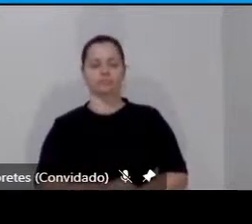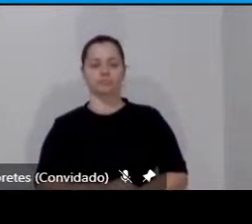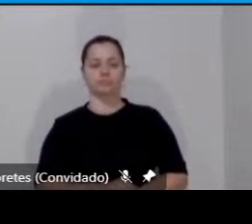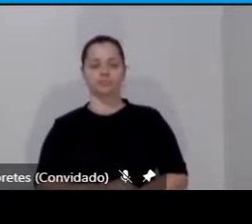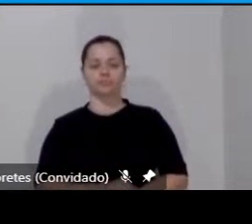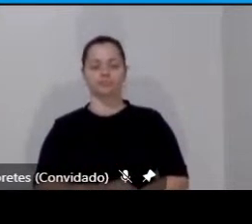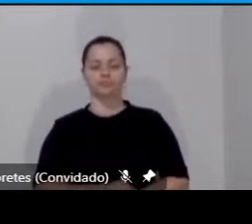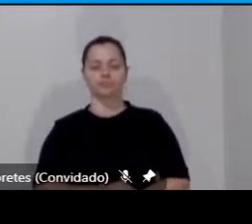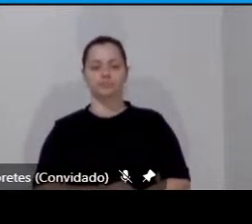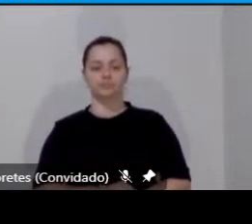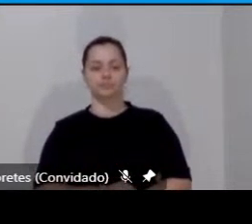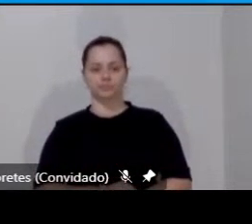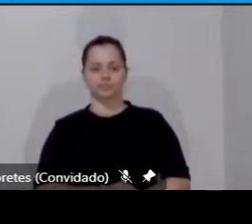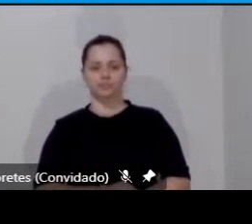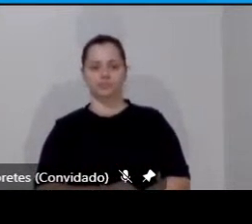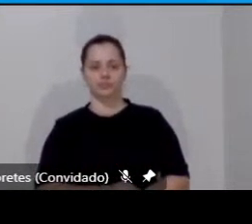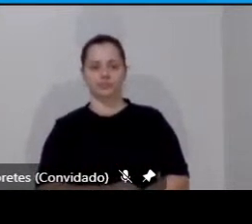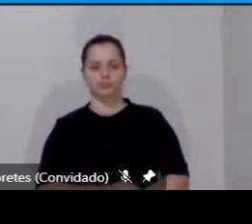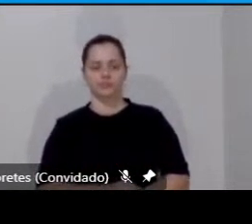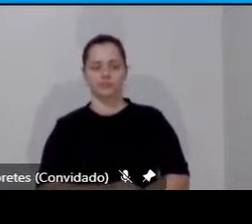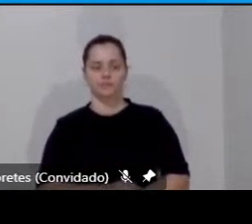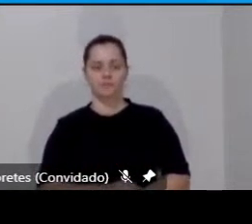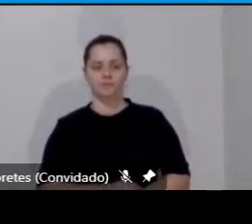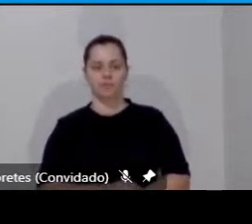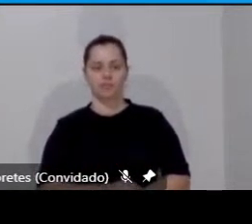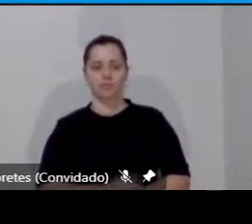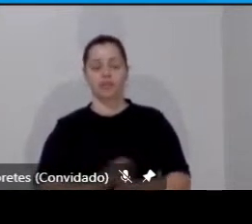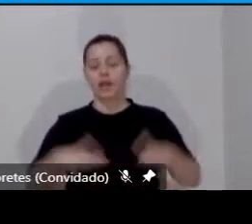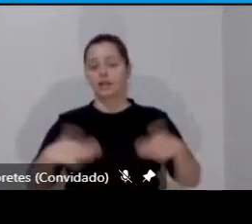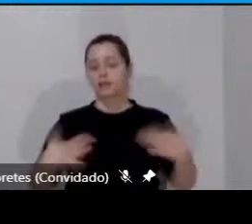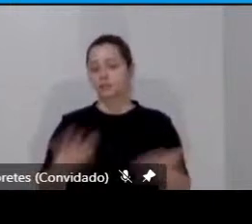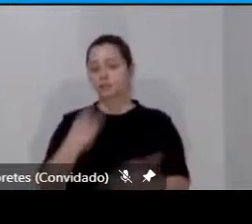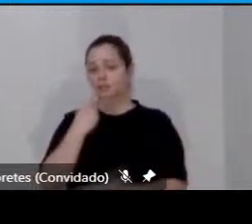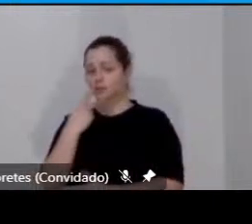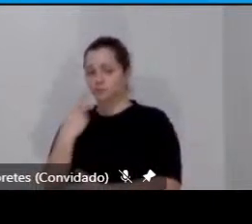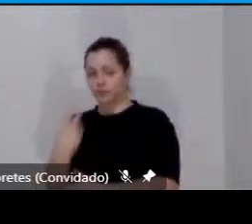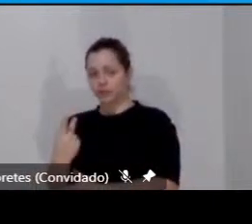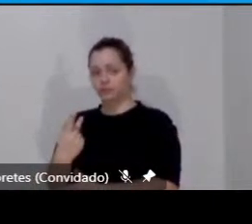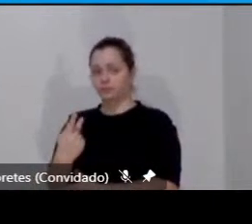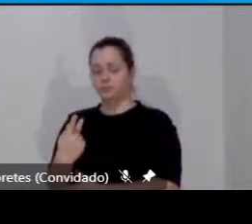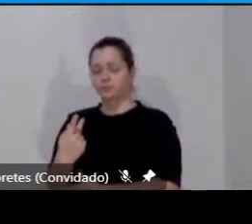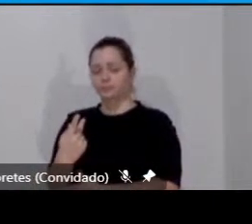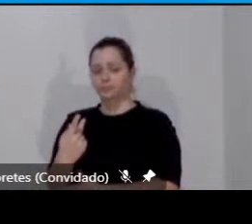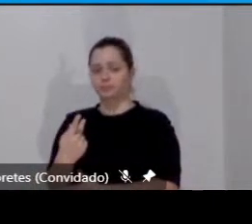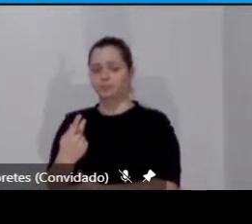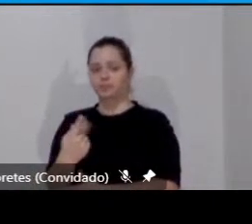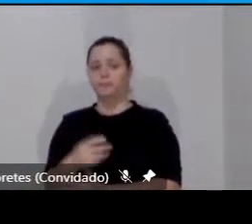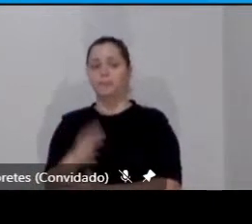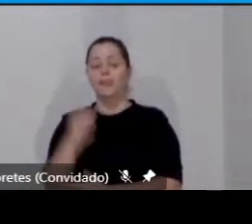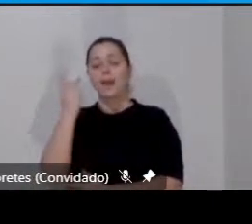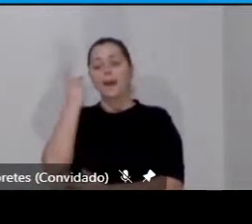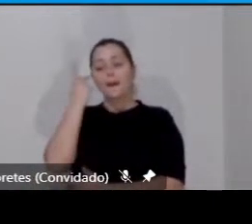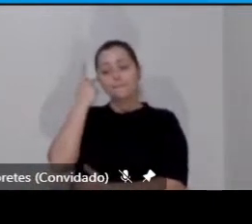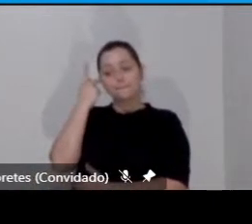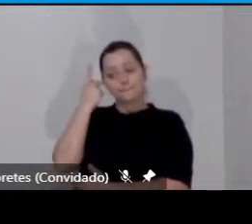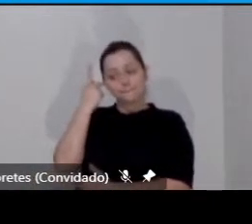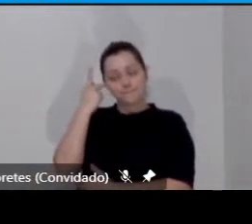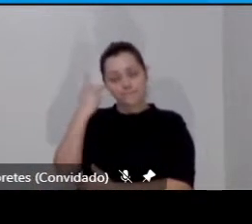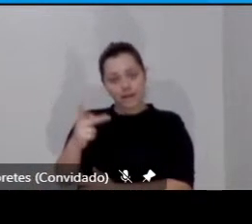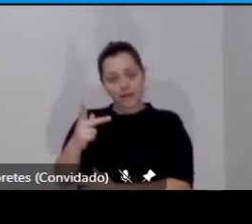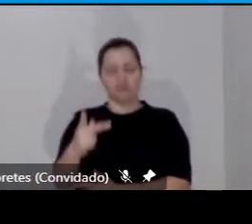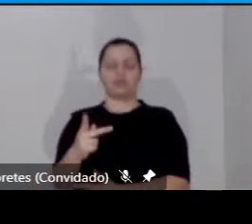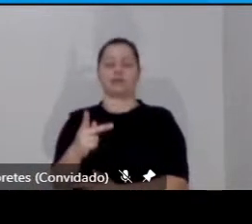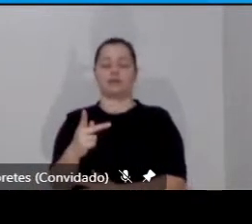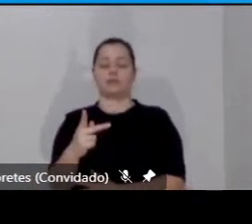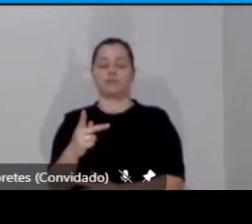E aí eu diria que, para atender os objetivos da nossa